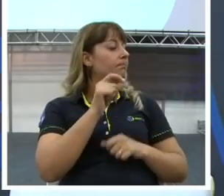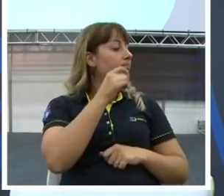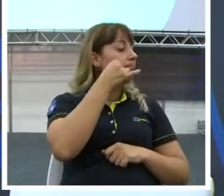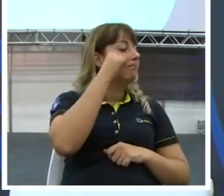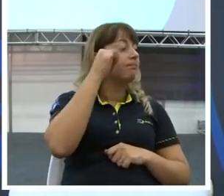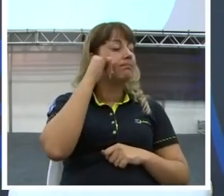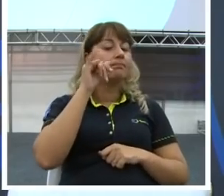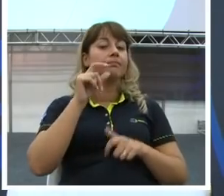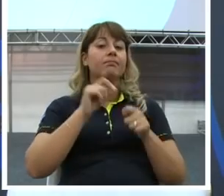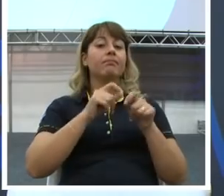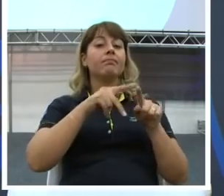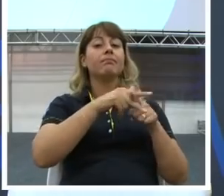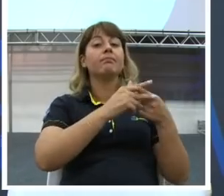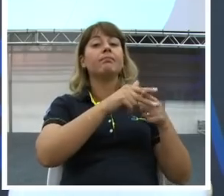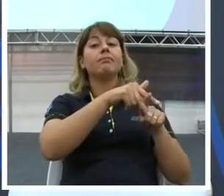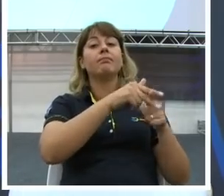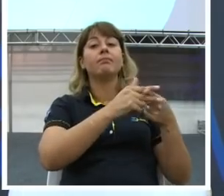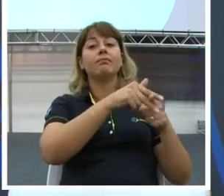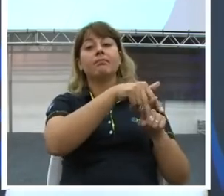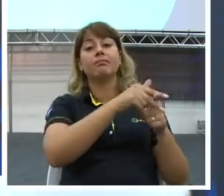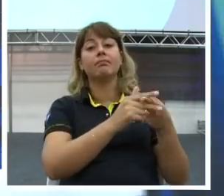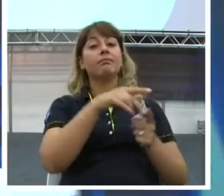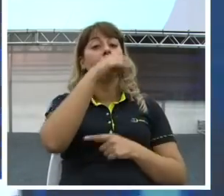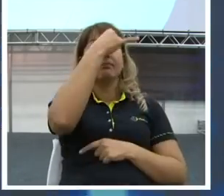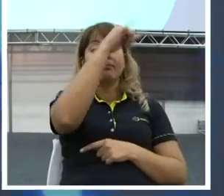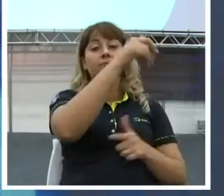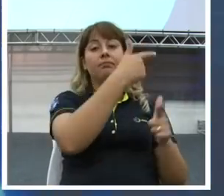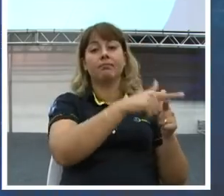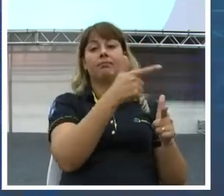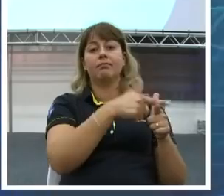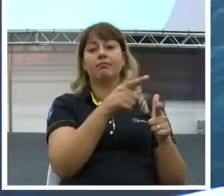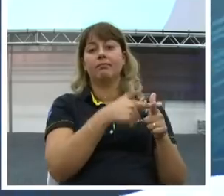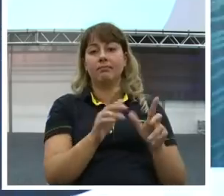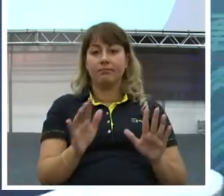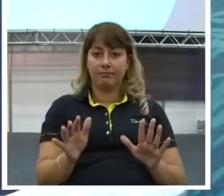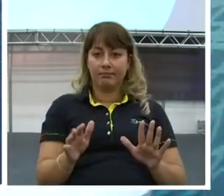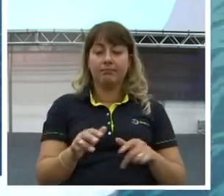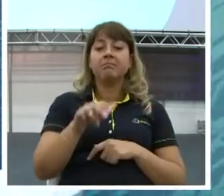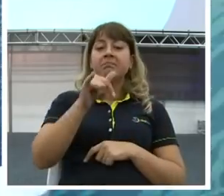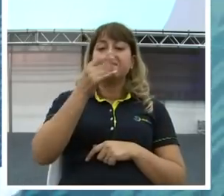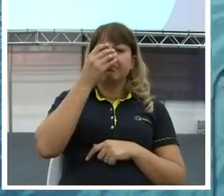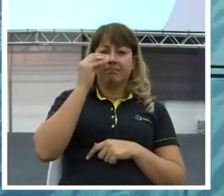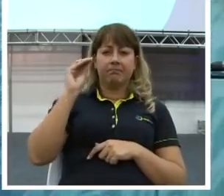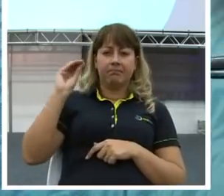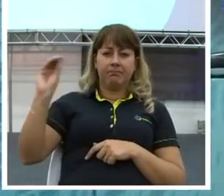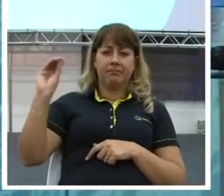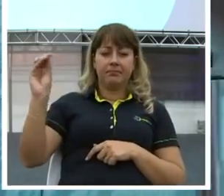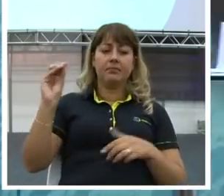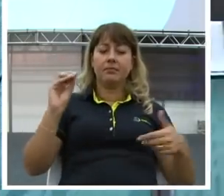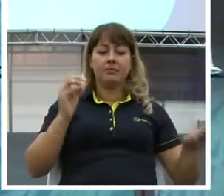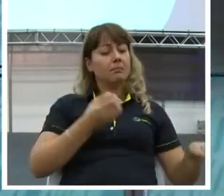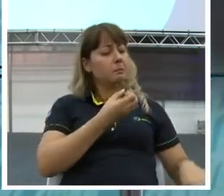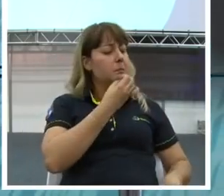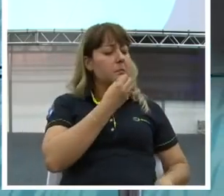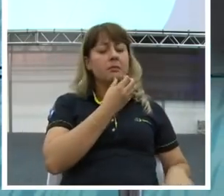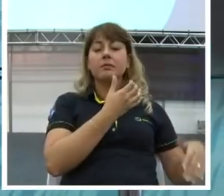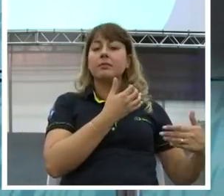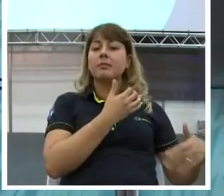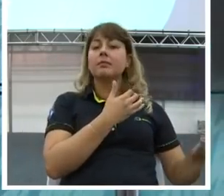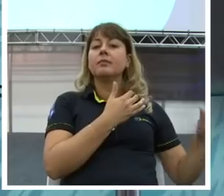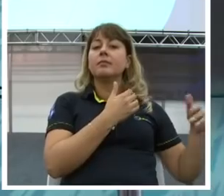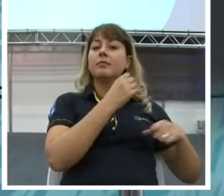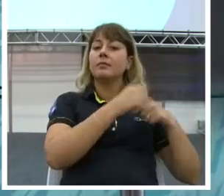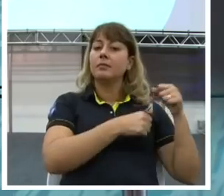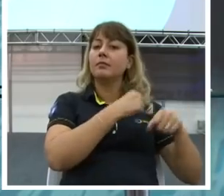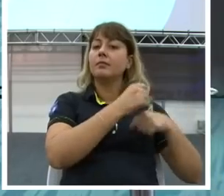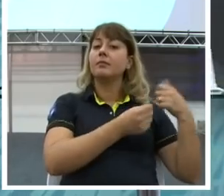manutenção constante. Para aquilo não dar problema. O que acontece quando você não faz uma preventiva? Você não protege teu